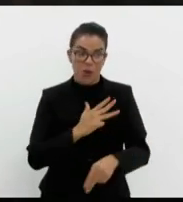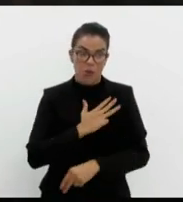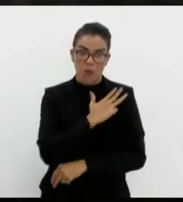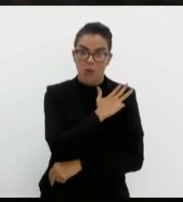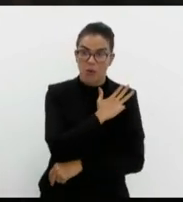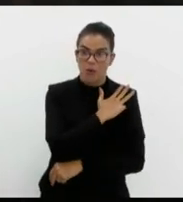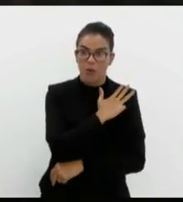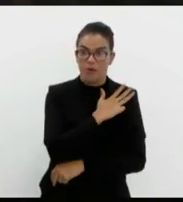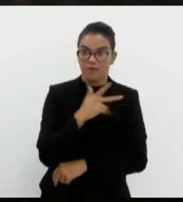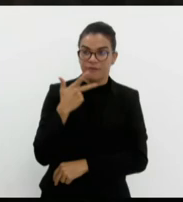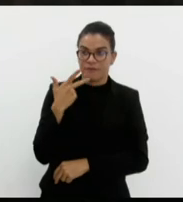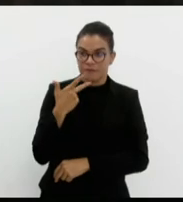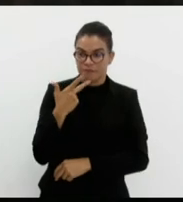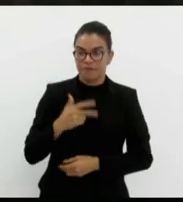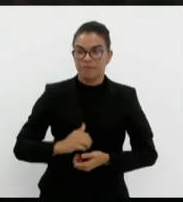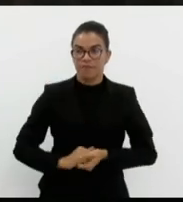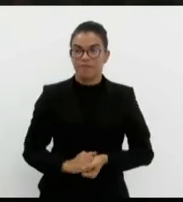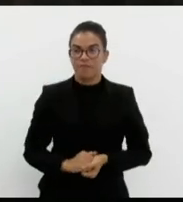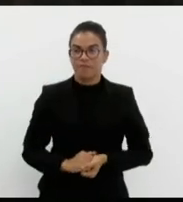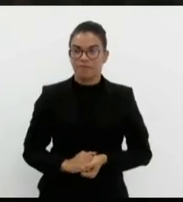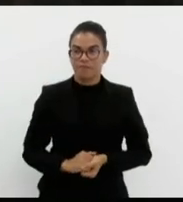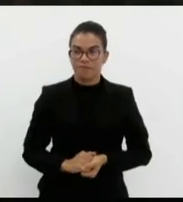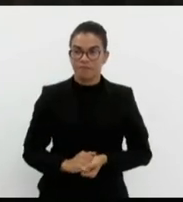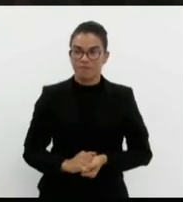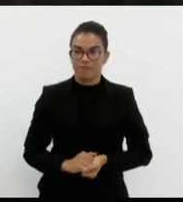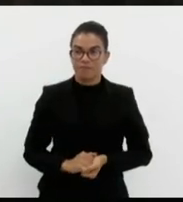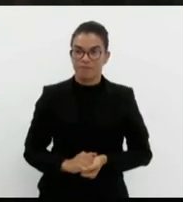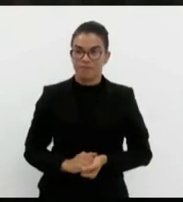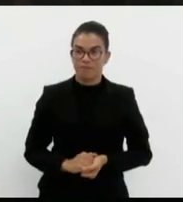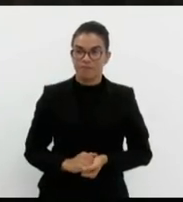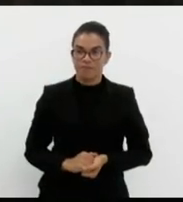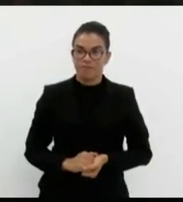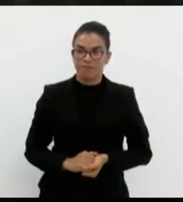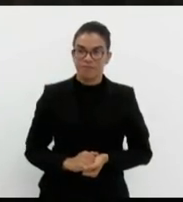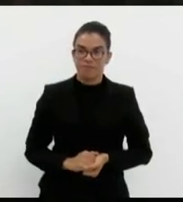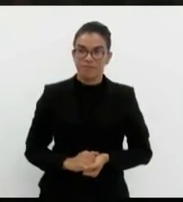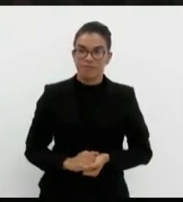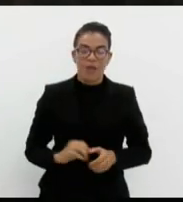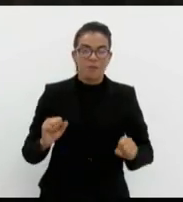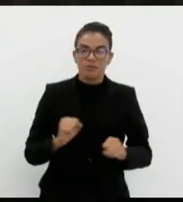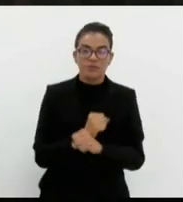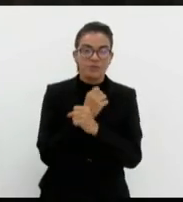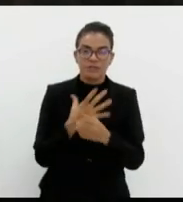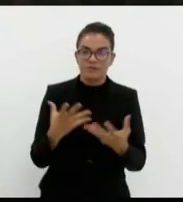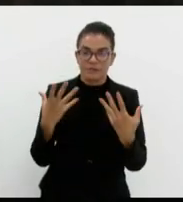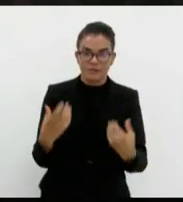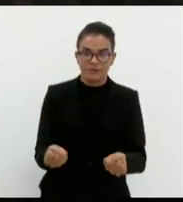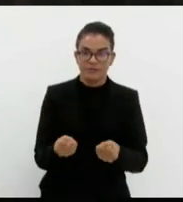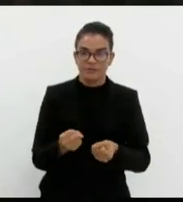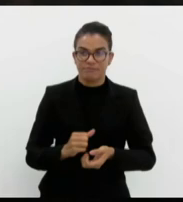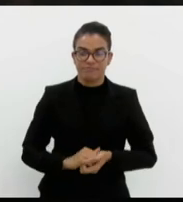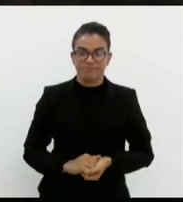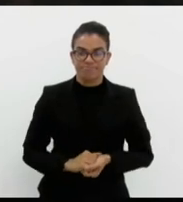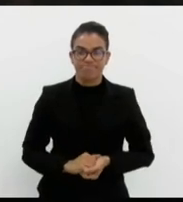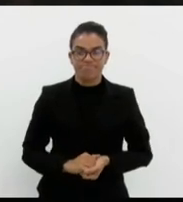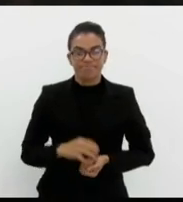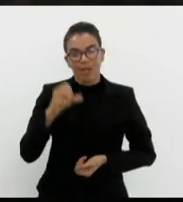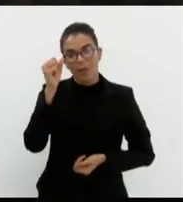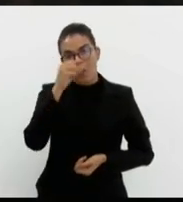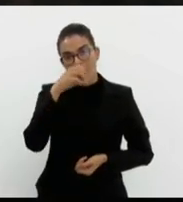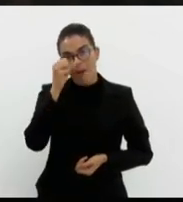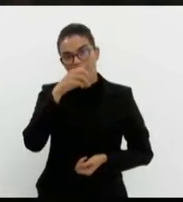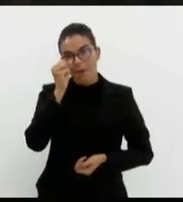falou, declarou, é inaceitável, é uma barbaridade sem